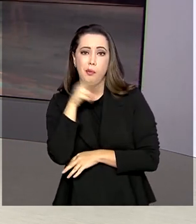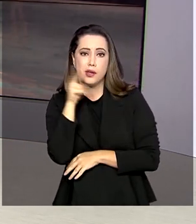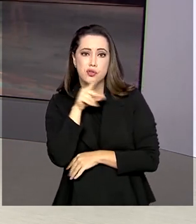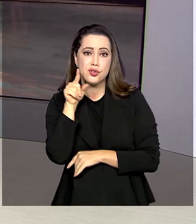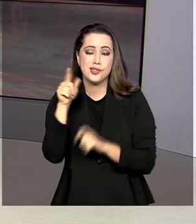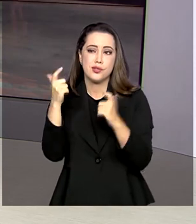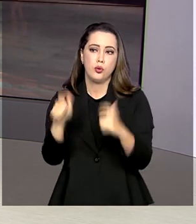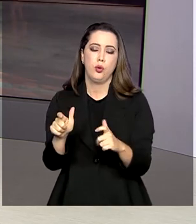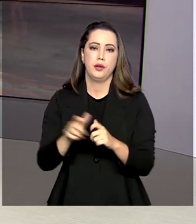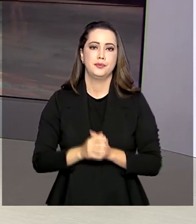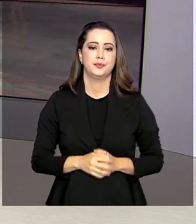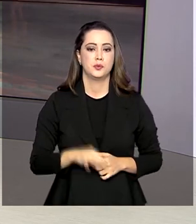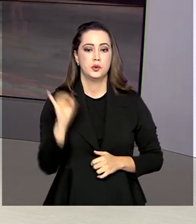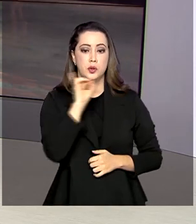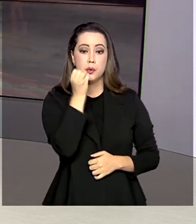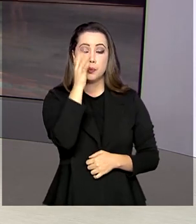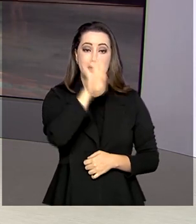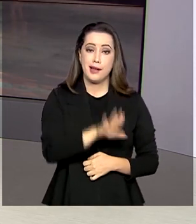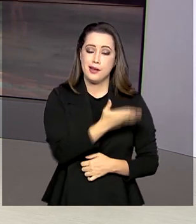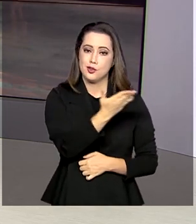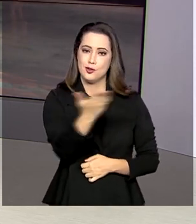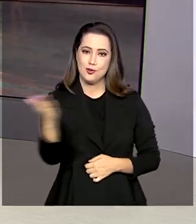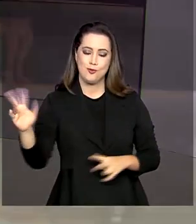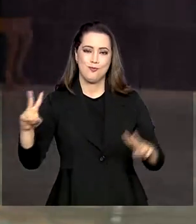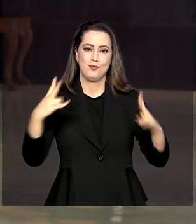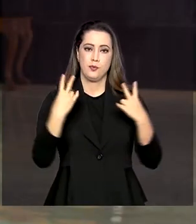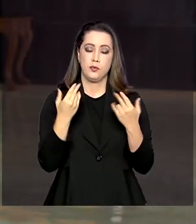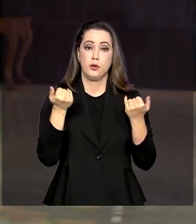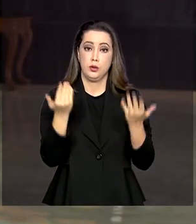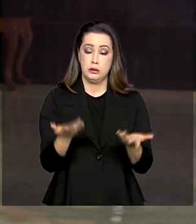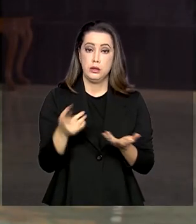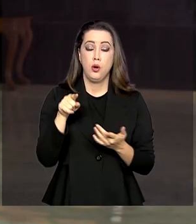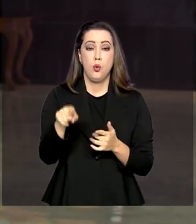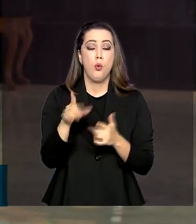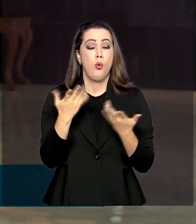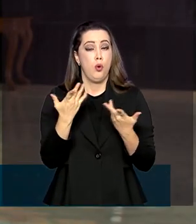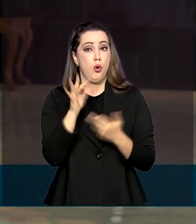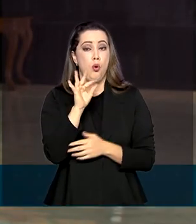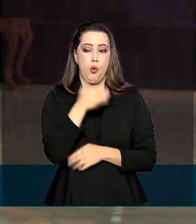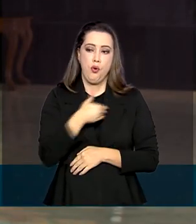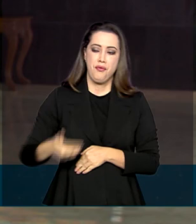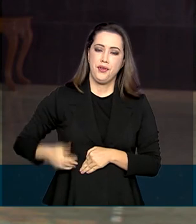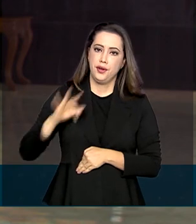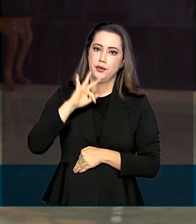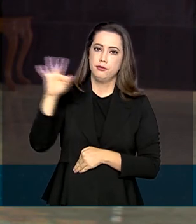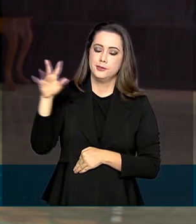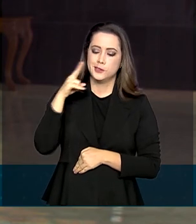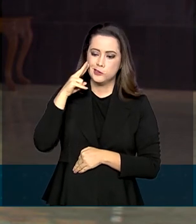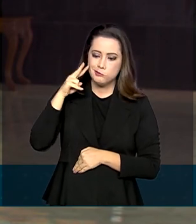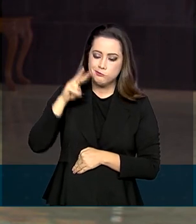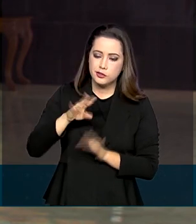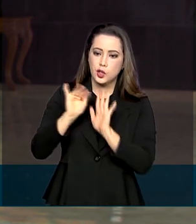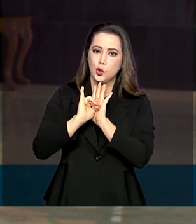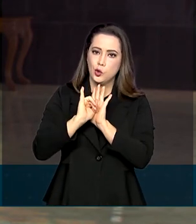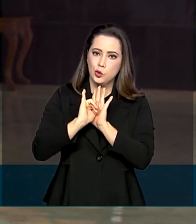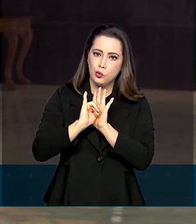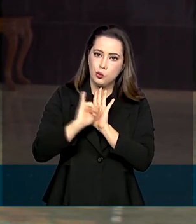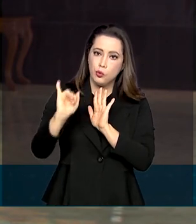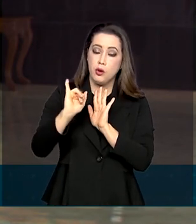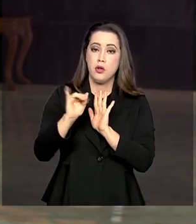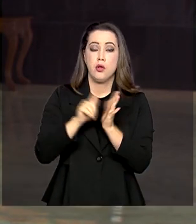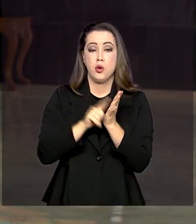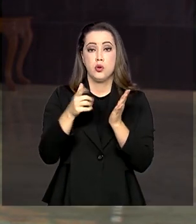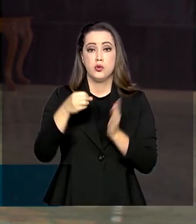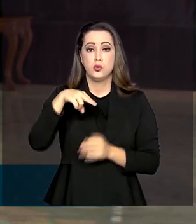Olá, Roberto. Boa tarde. Uma boa tarde a todos. Olha, o reconhecimento federal da situação de emergência vai